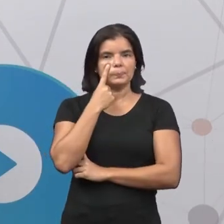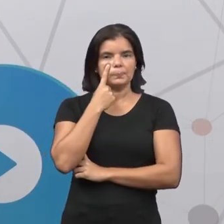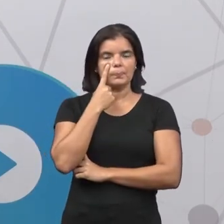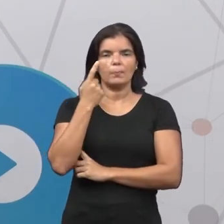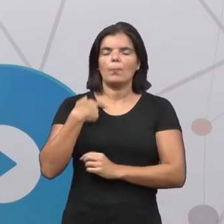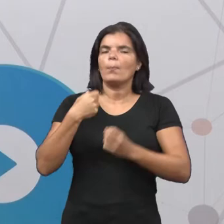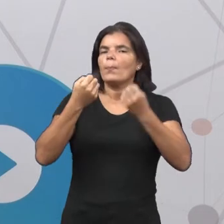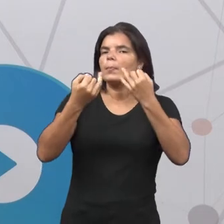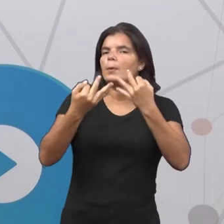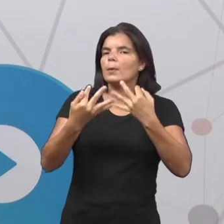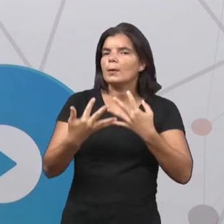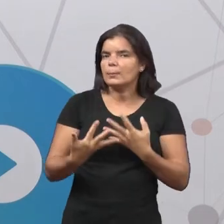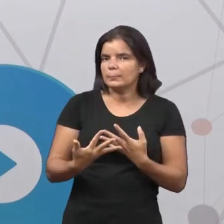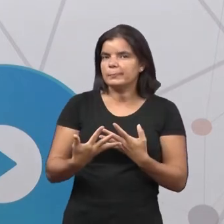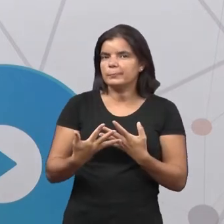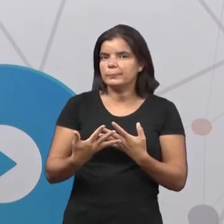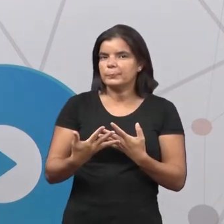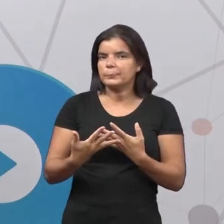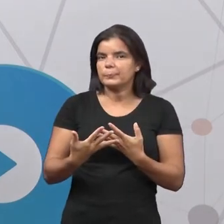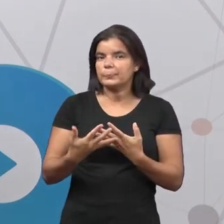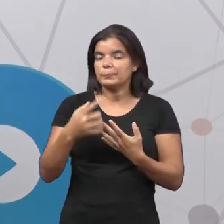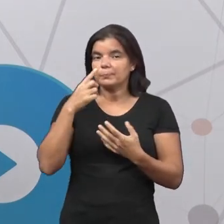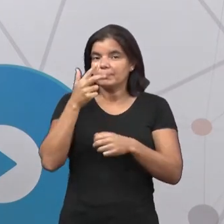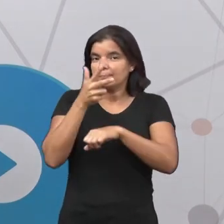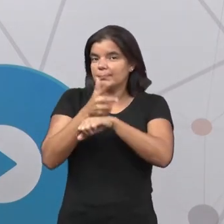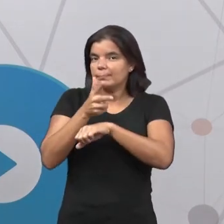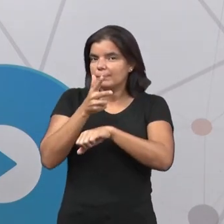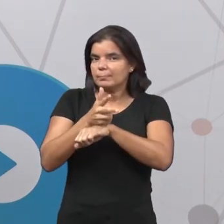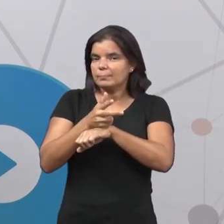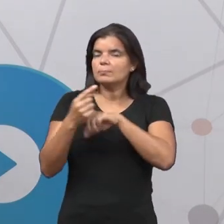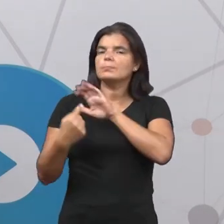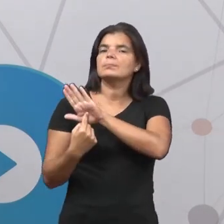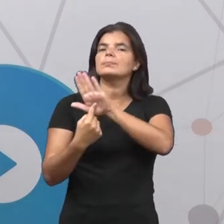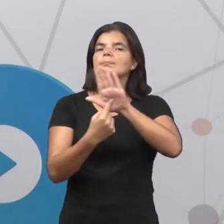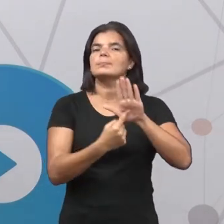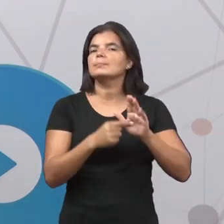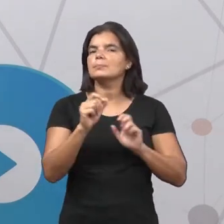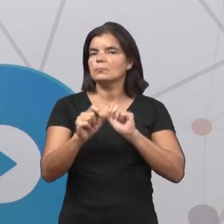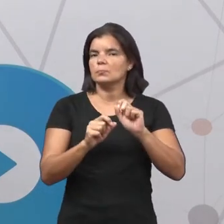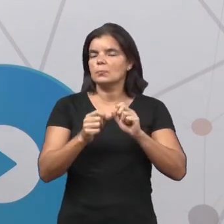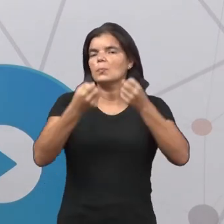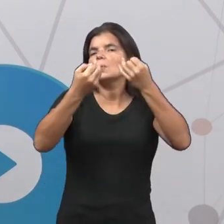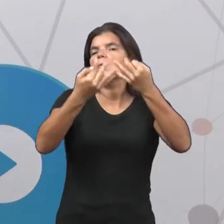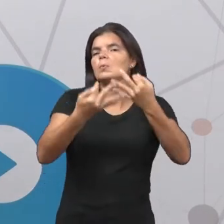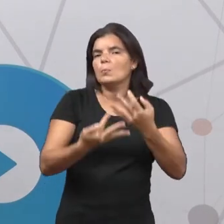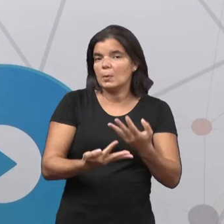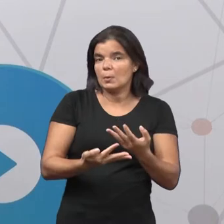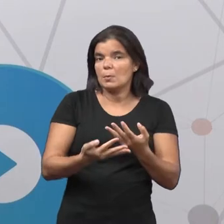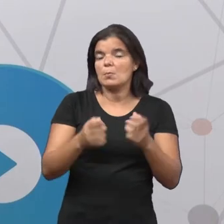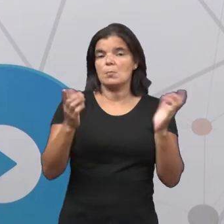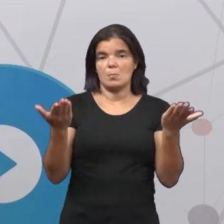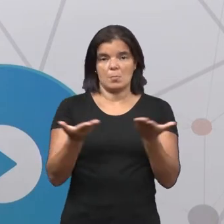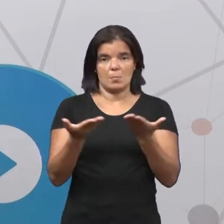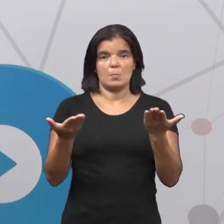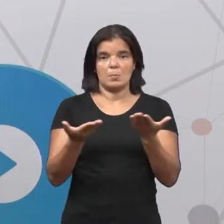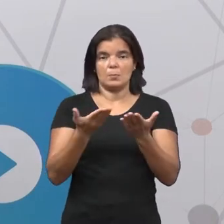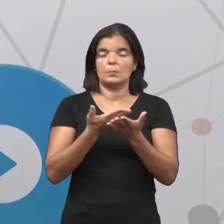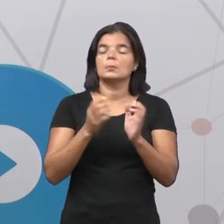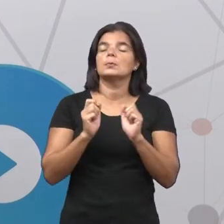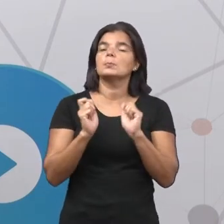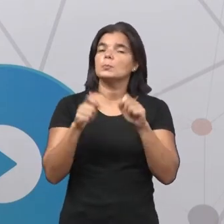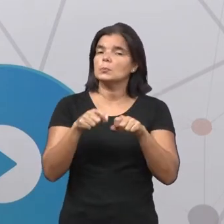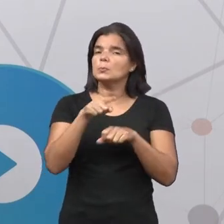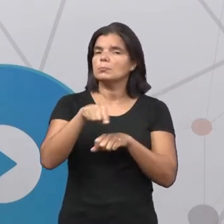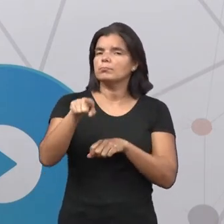eu quero começar a nossa videoaula expondo para vocês um conceito para que nesse momento inicial